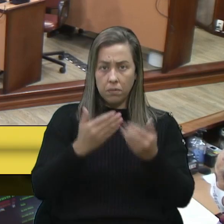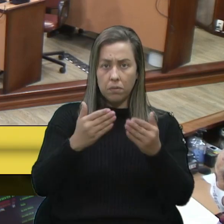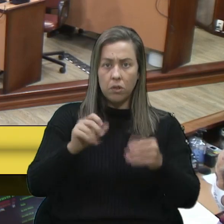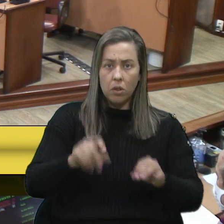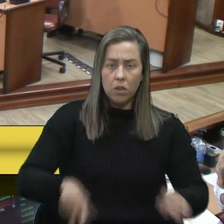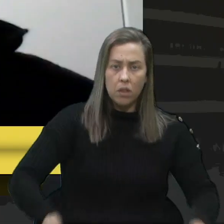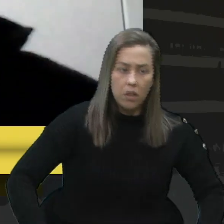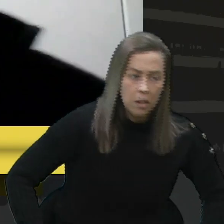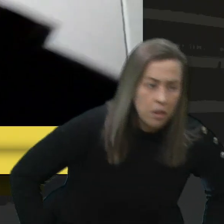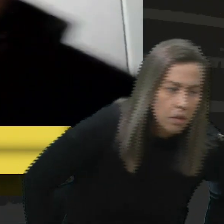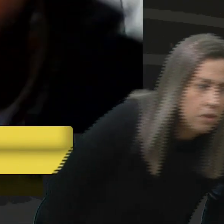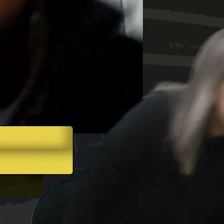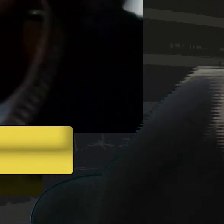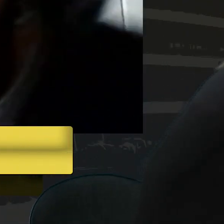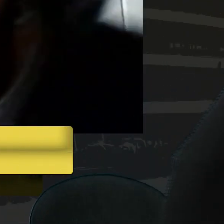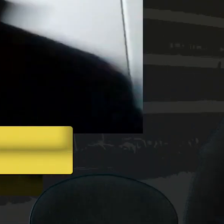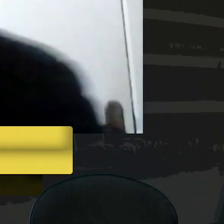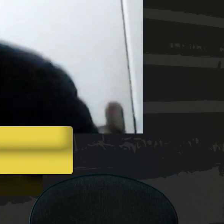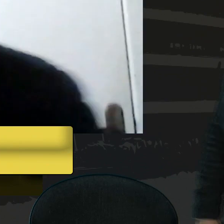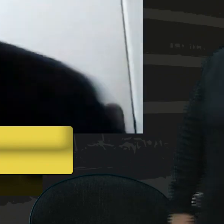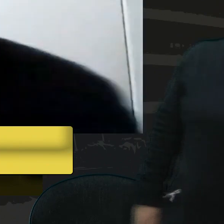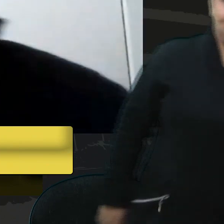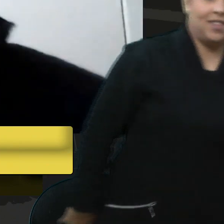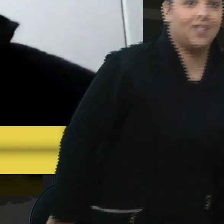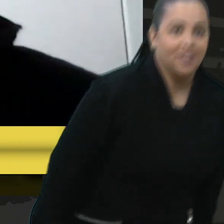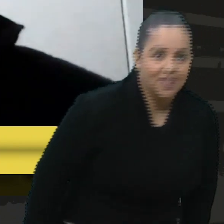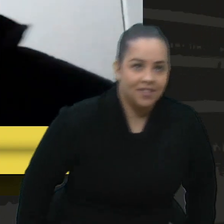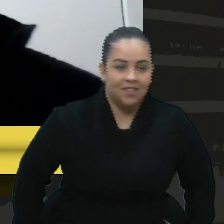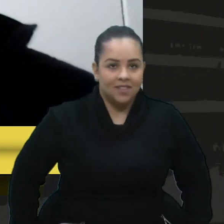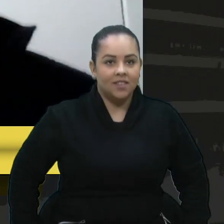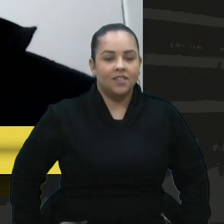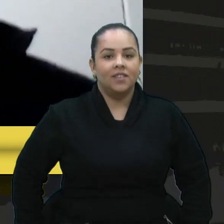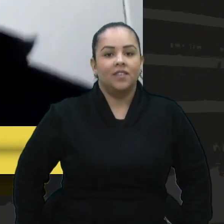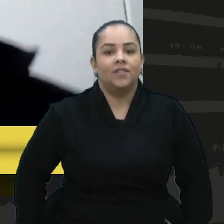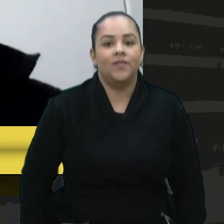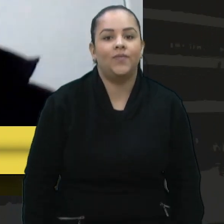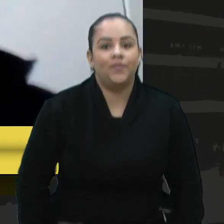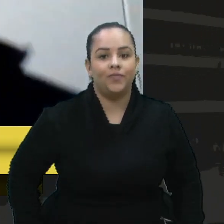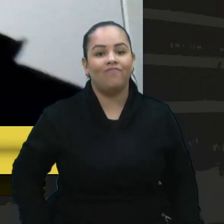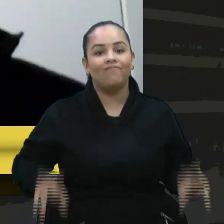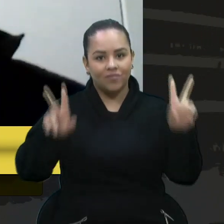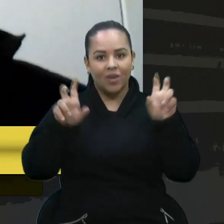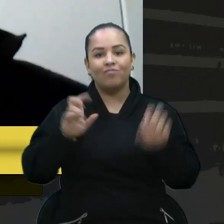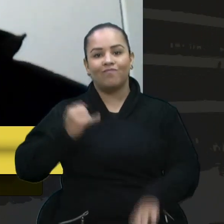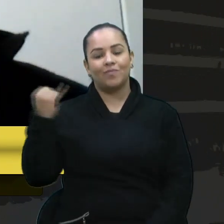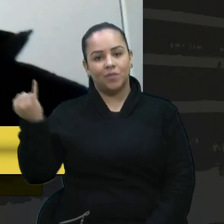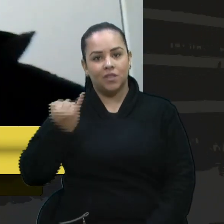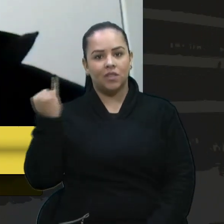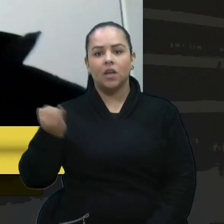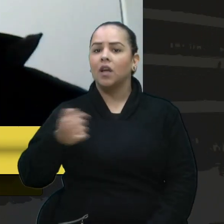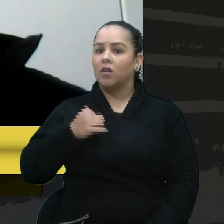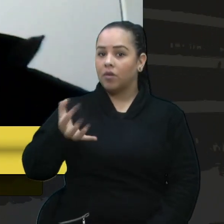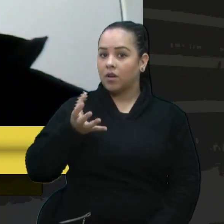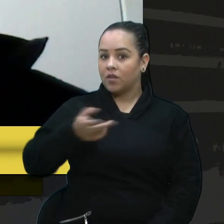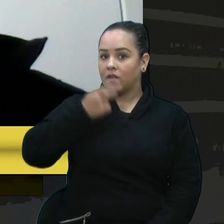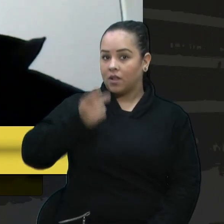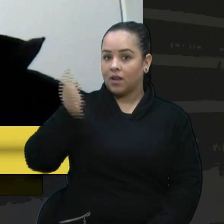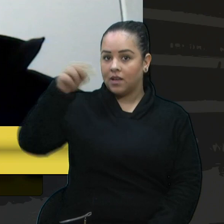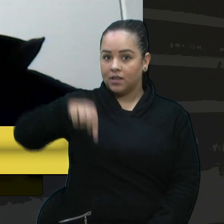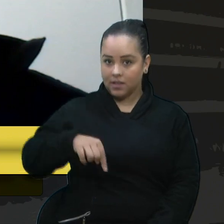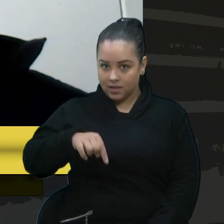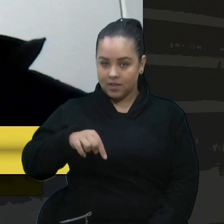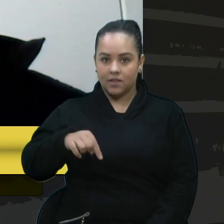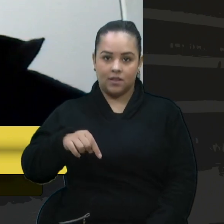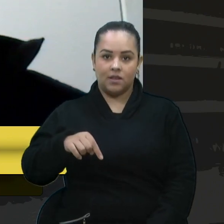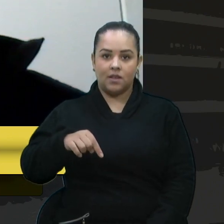Vereador Estela, acho que a senhora aborda um tema muito importante e eu só queria destacar aqui nessa casa, com respeito que eu tenho a